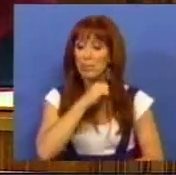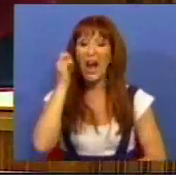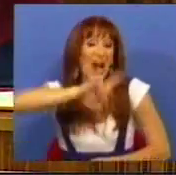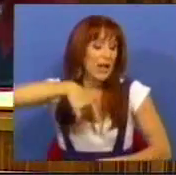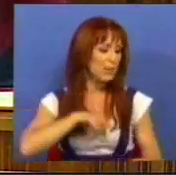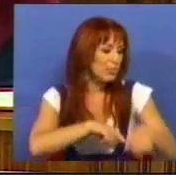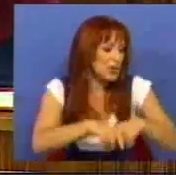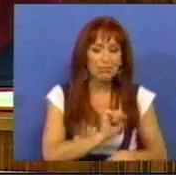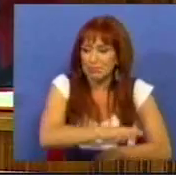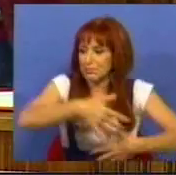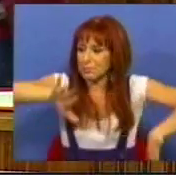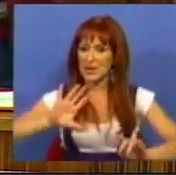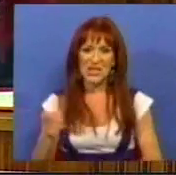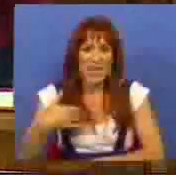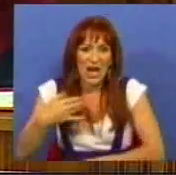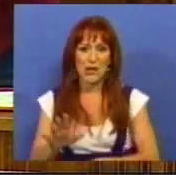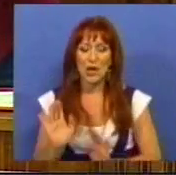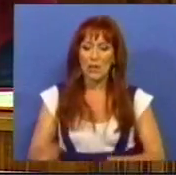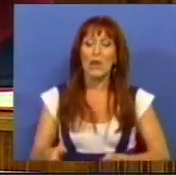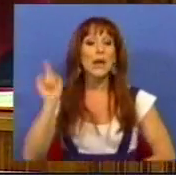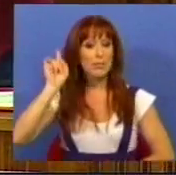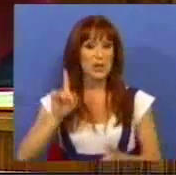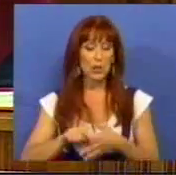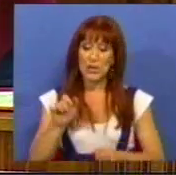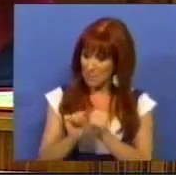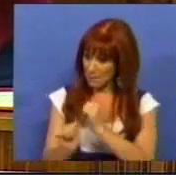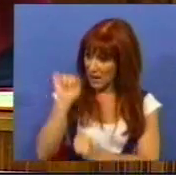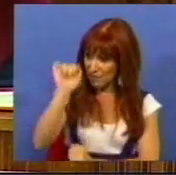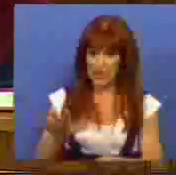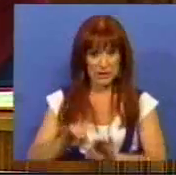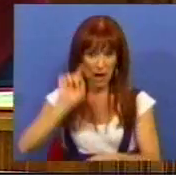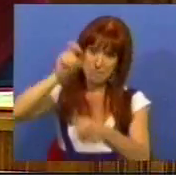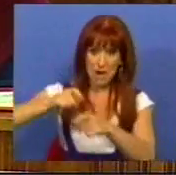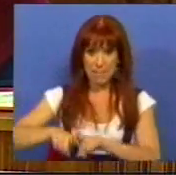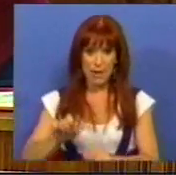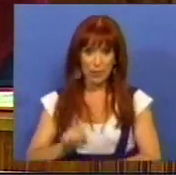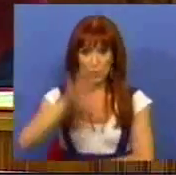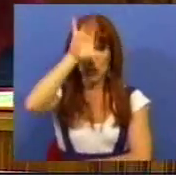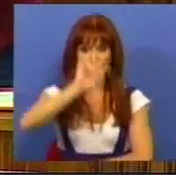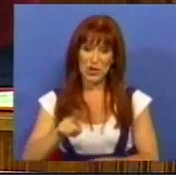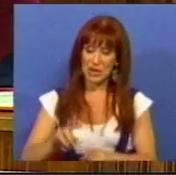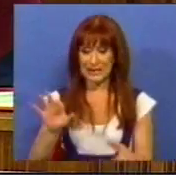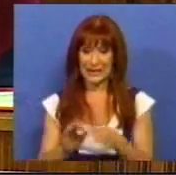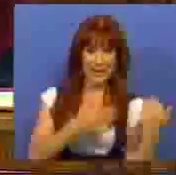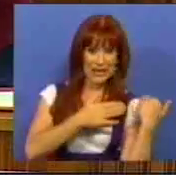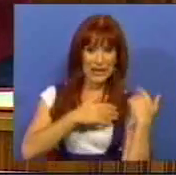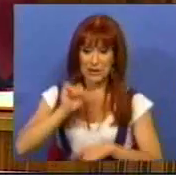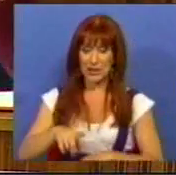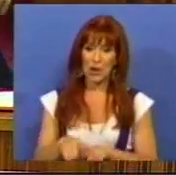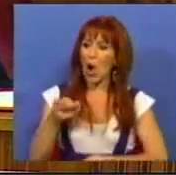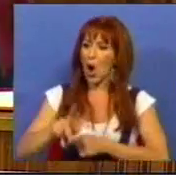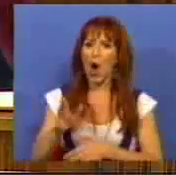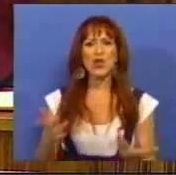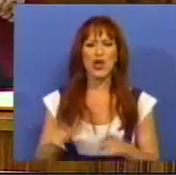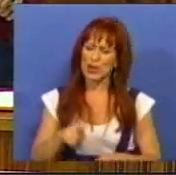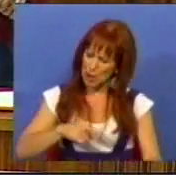que é deputado do CDS, o que importa é o seu papel, enquanto membro do Governo e enquanto responsável por aquilo